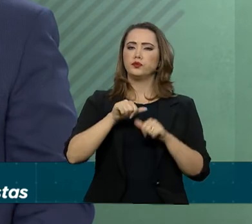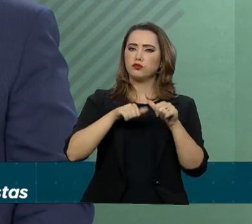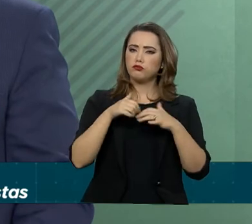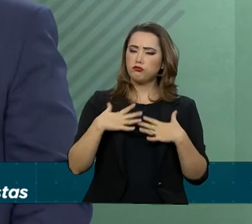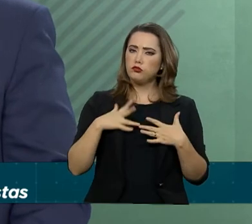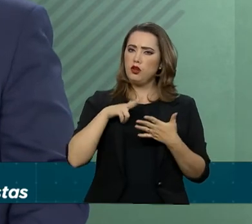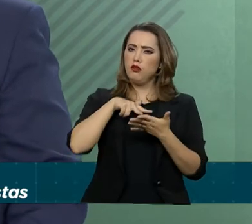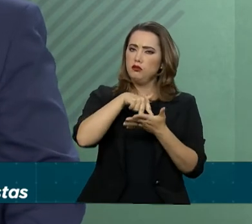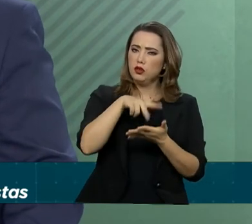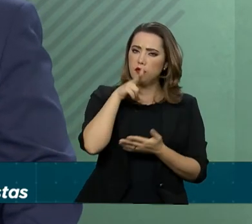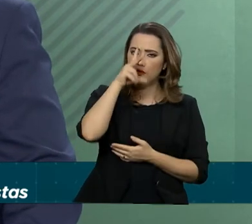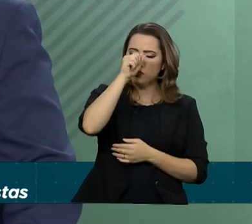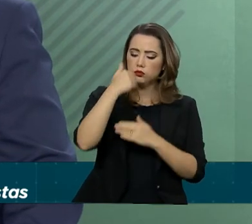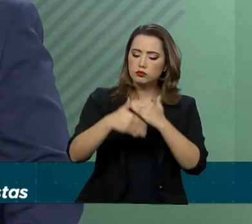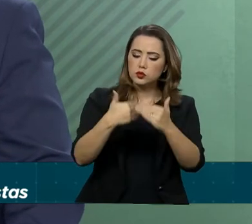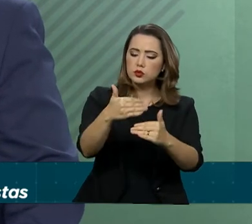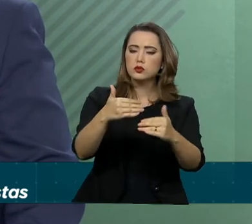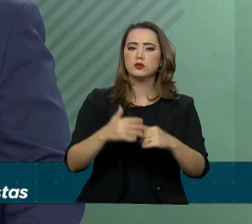combate.